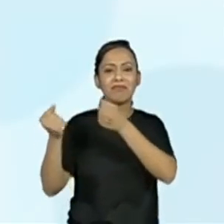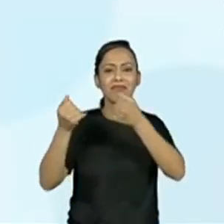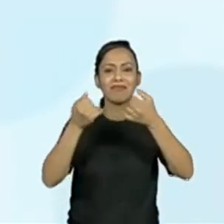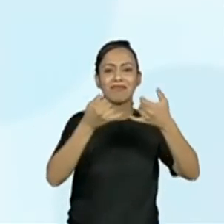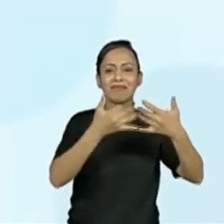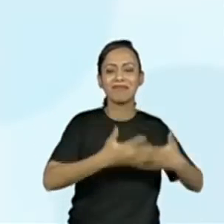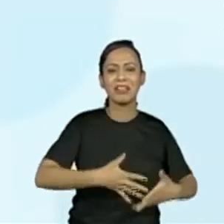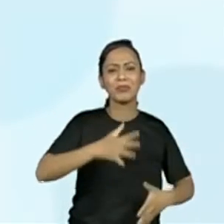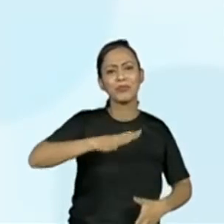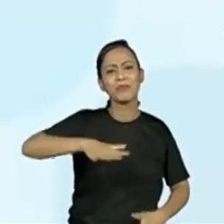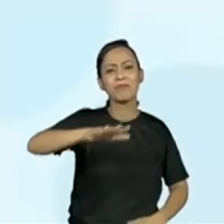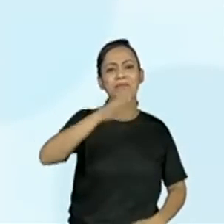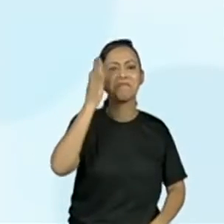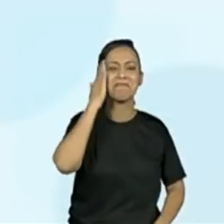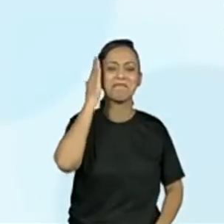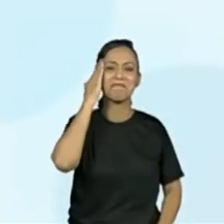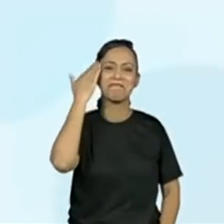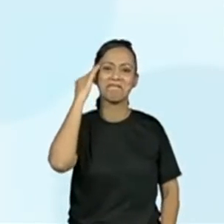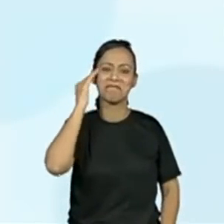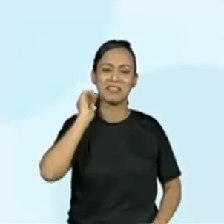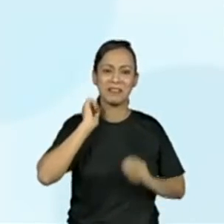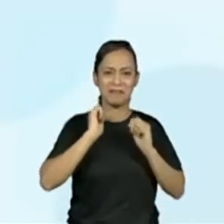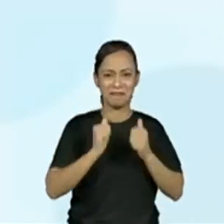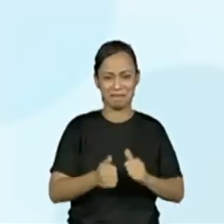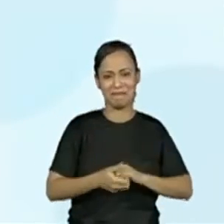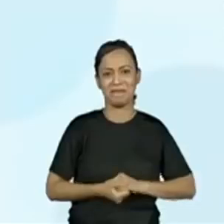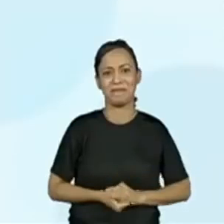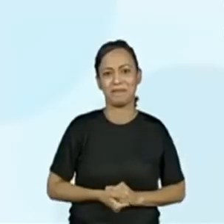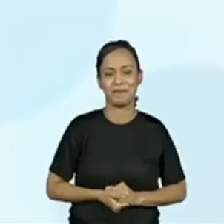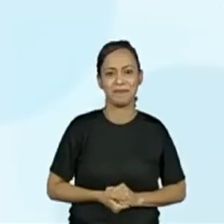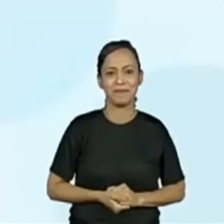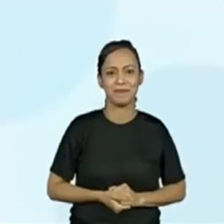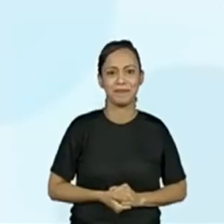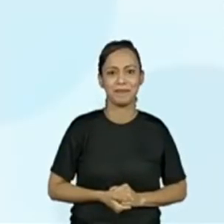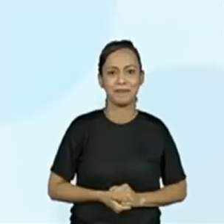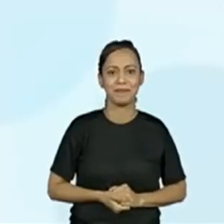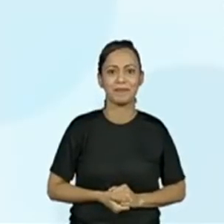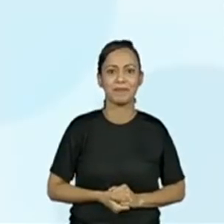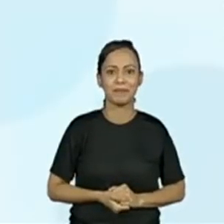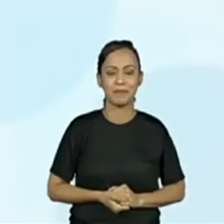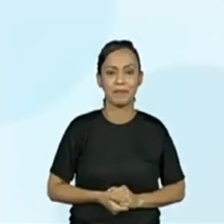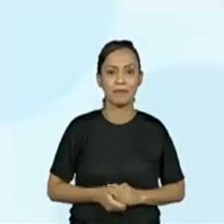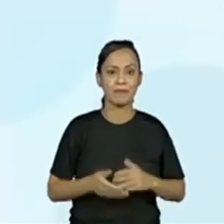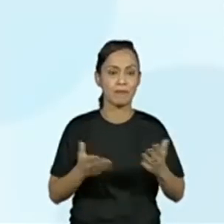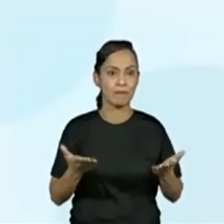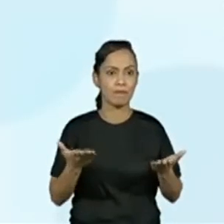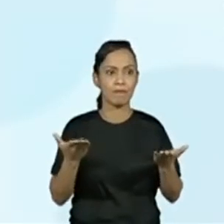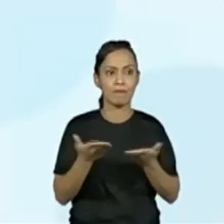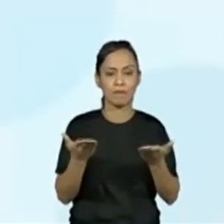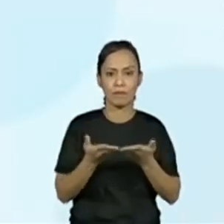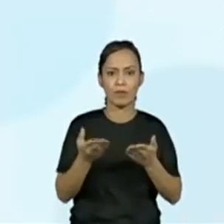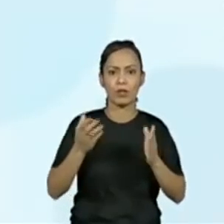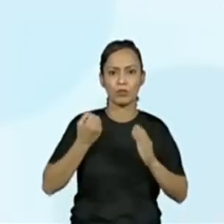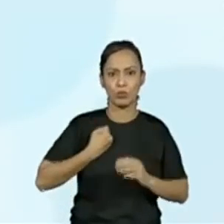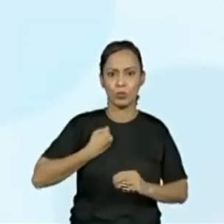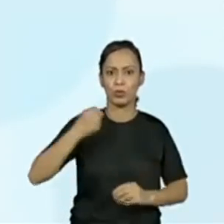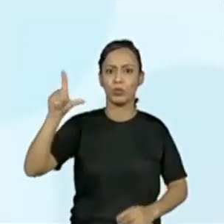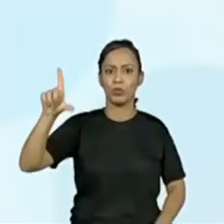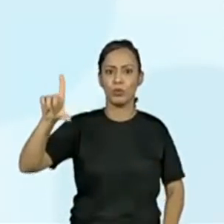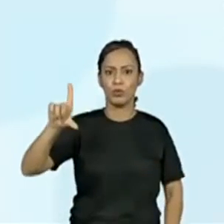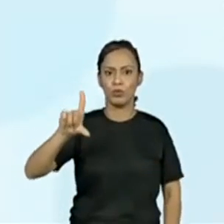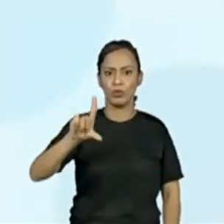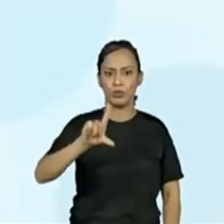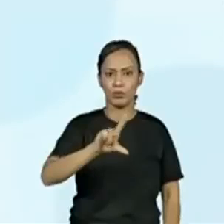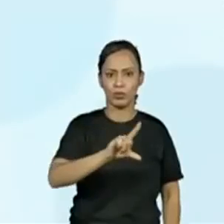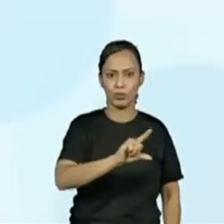que todo mundo entendeu, participou. Maravilha. Muito bom mesmo. Então, temos a ordem decrescente nessa